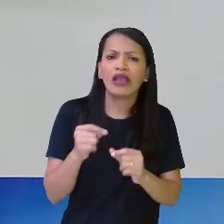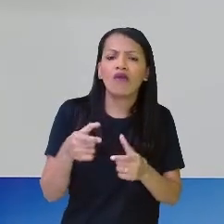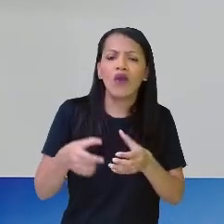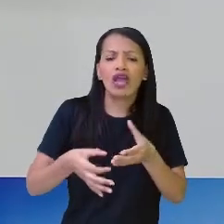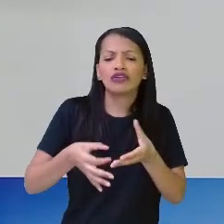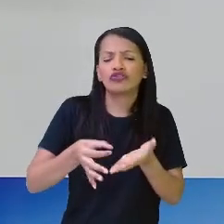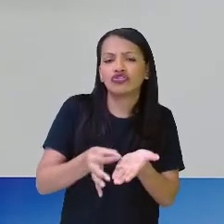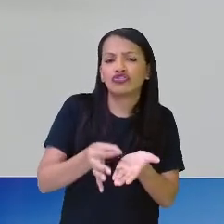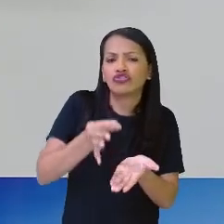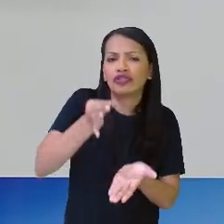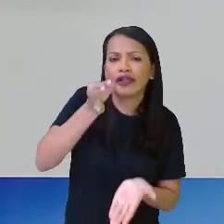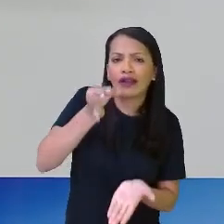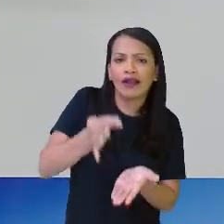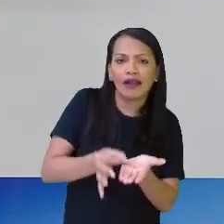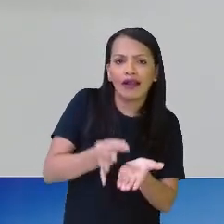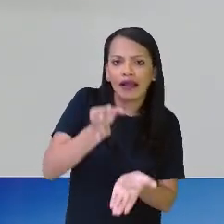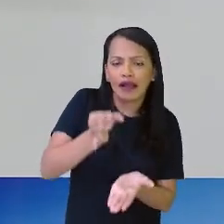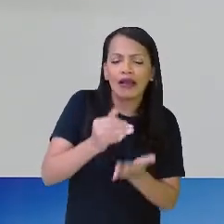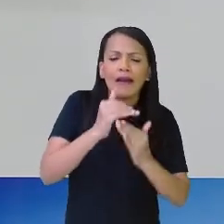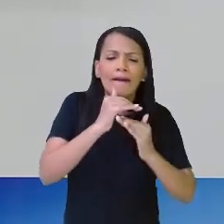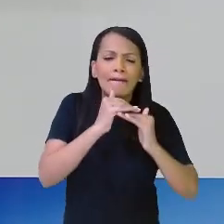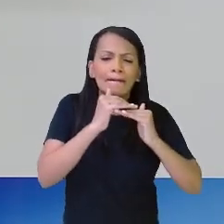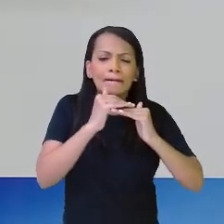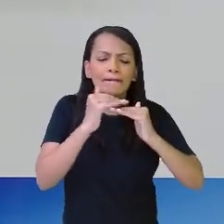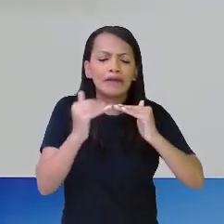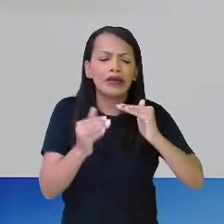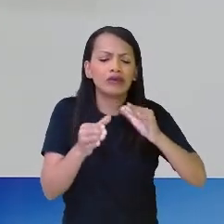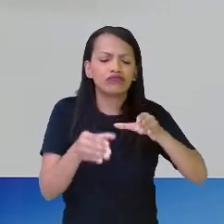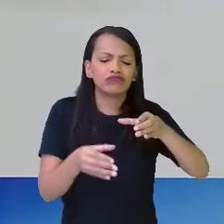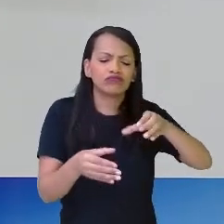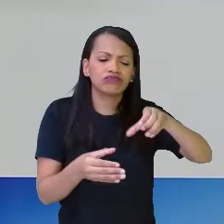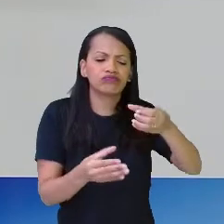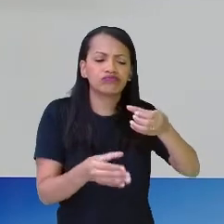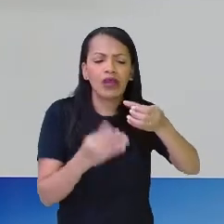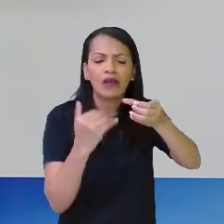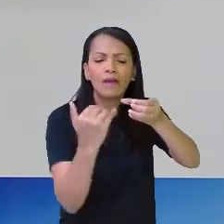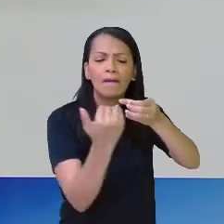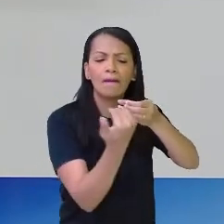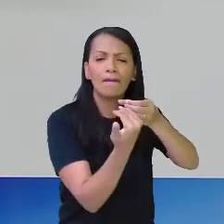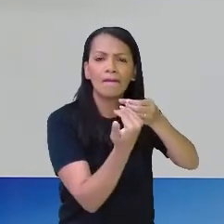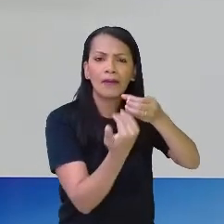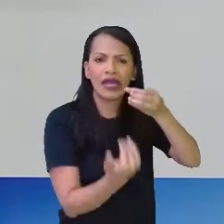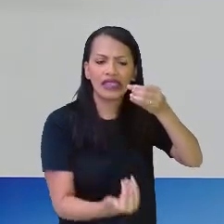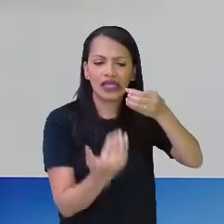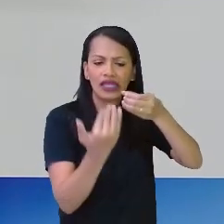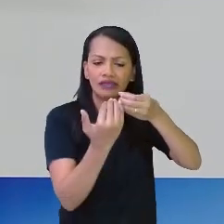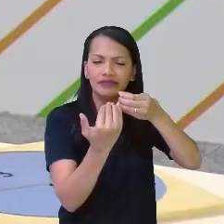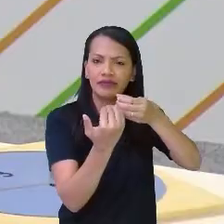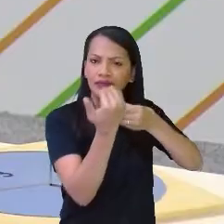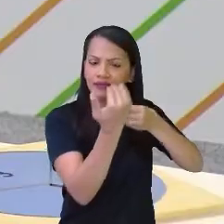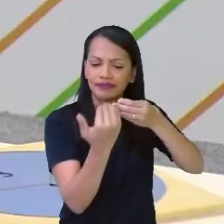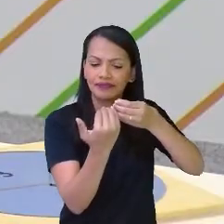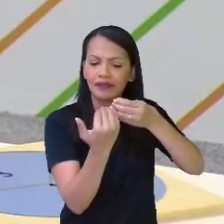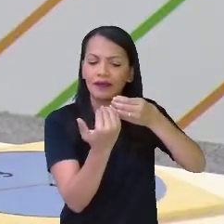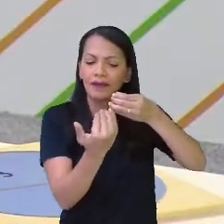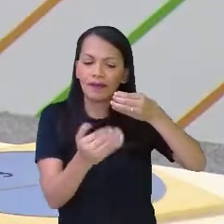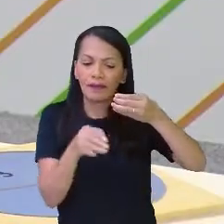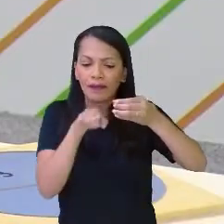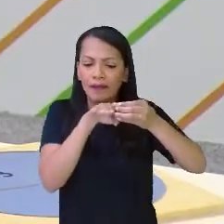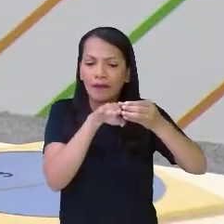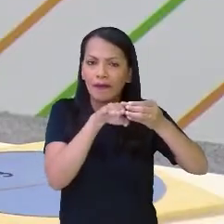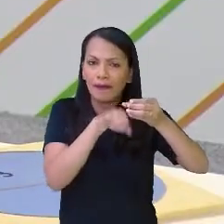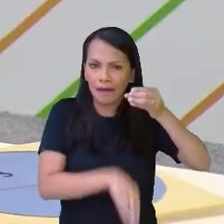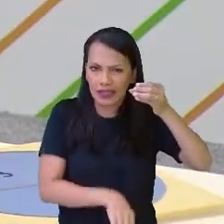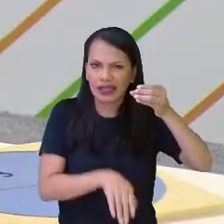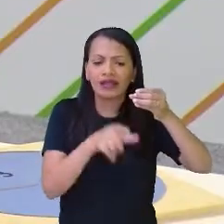xícara que está ali com o açúcar, você retirasse ou colocasse no cupcake, né, pra fazer o cupcake? Então, o